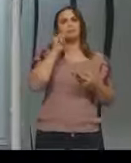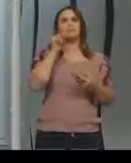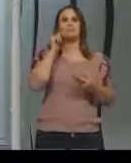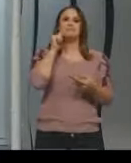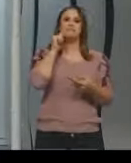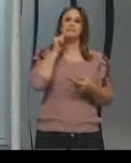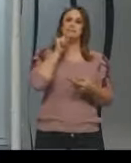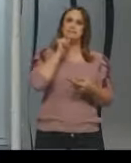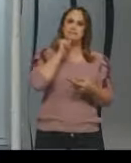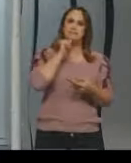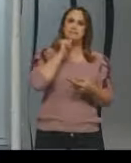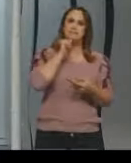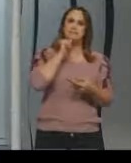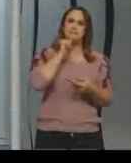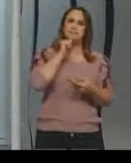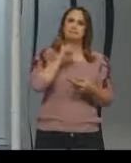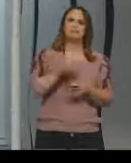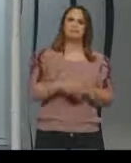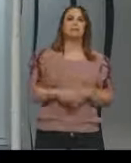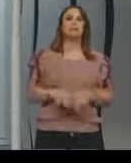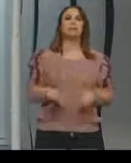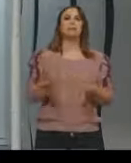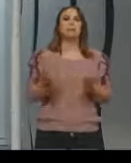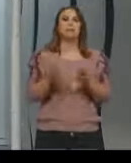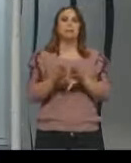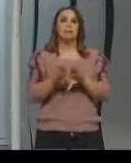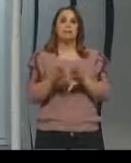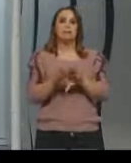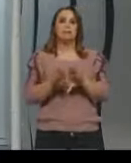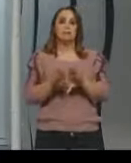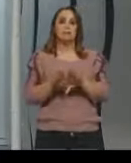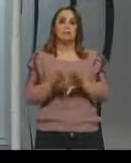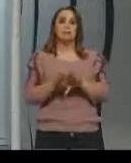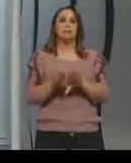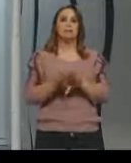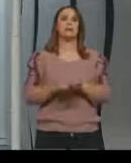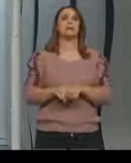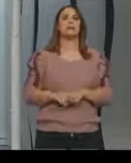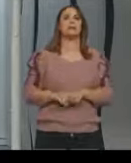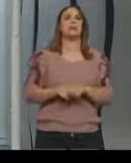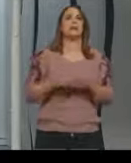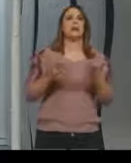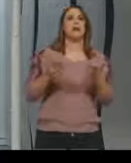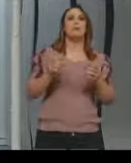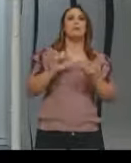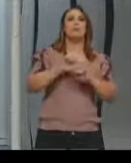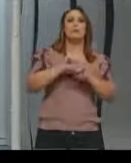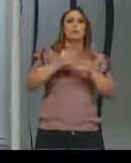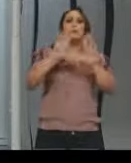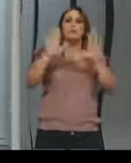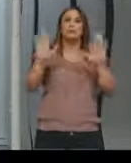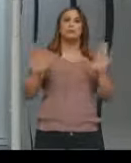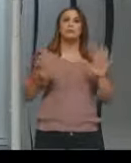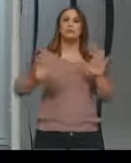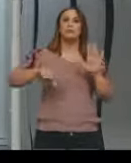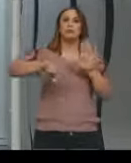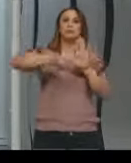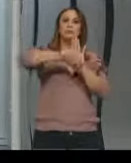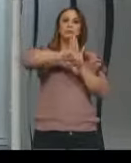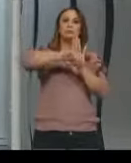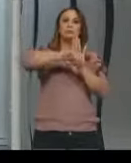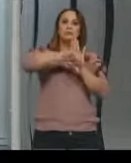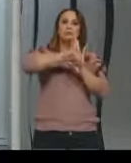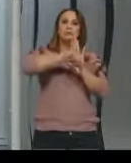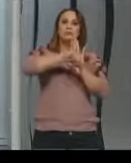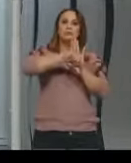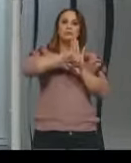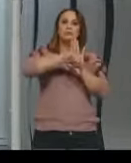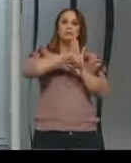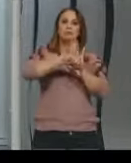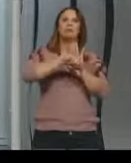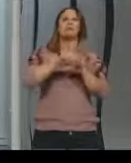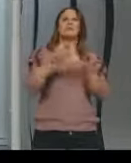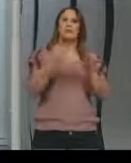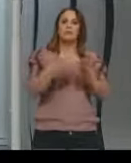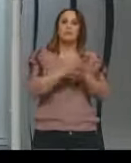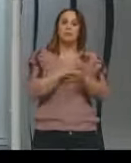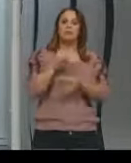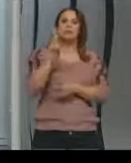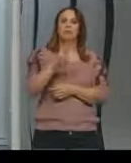da elucidação de crimes através da análise de DNA, que o Brasil vem